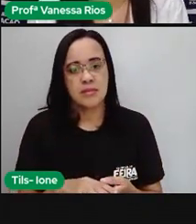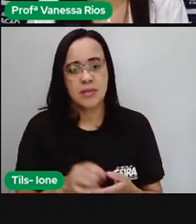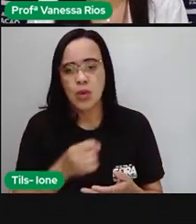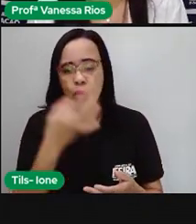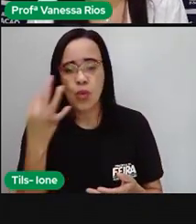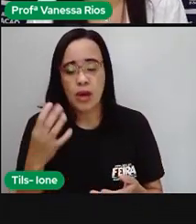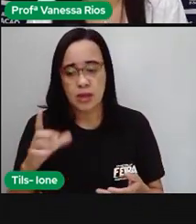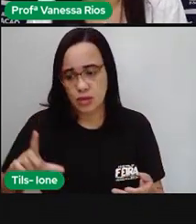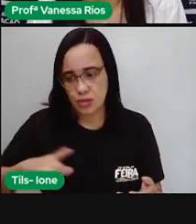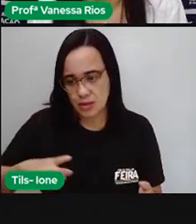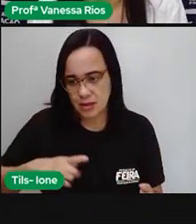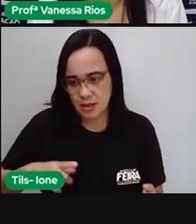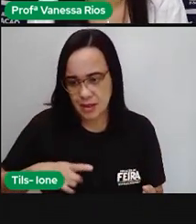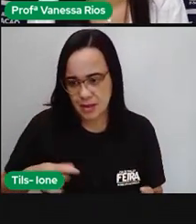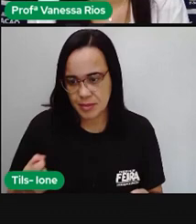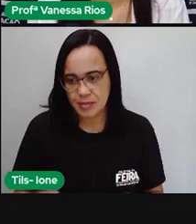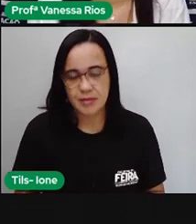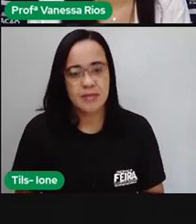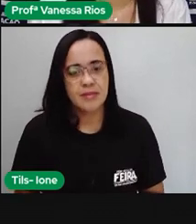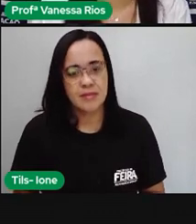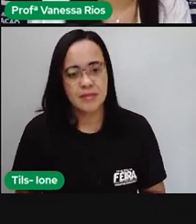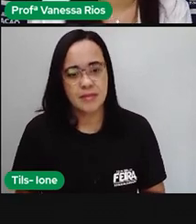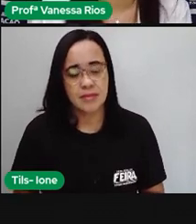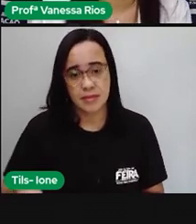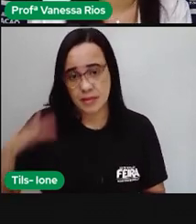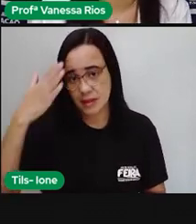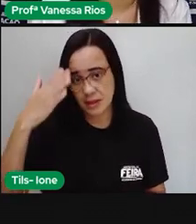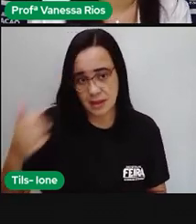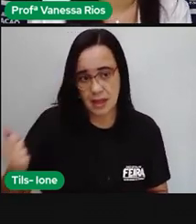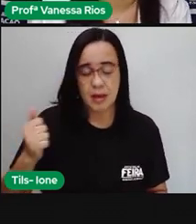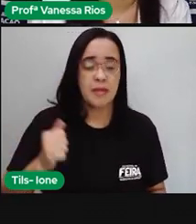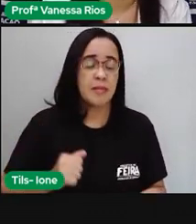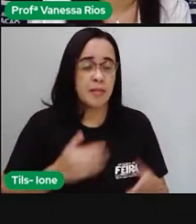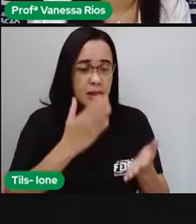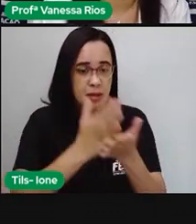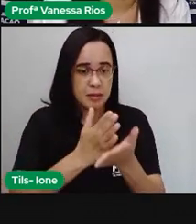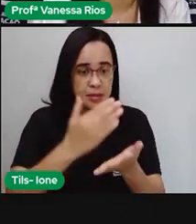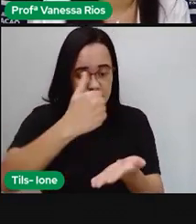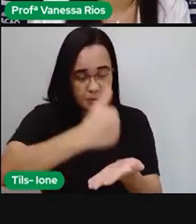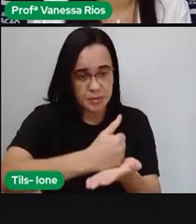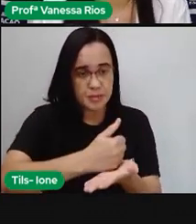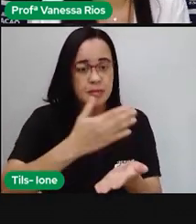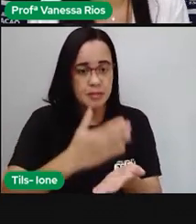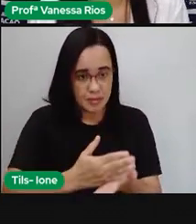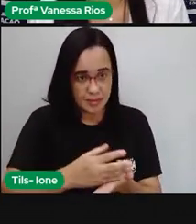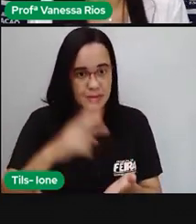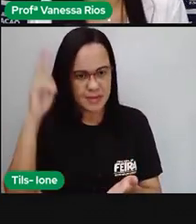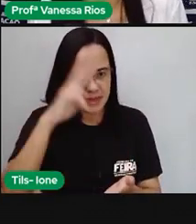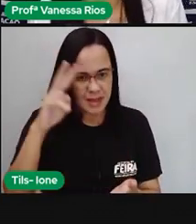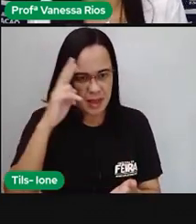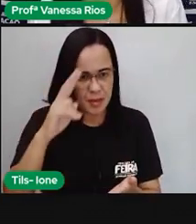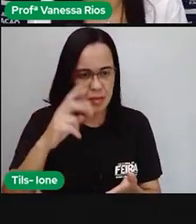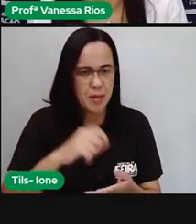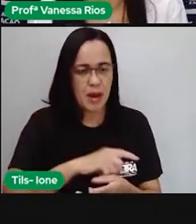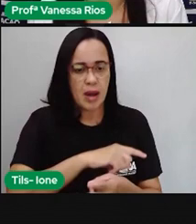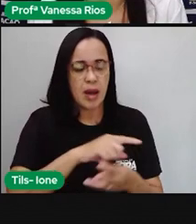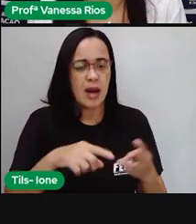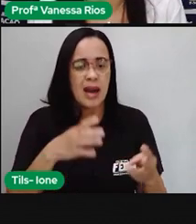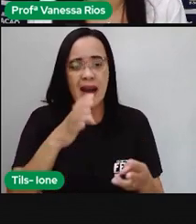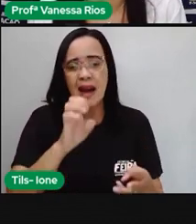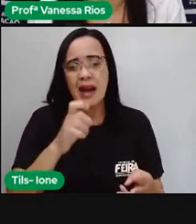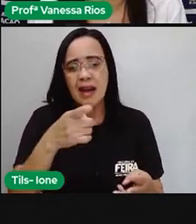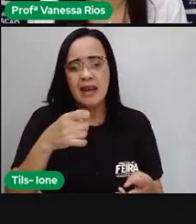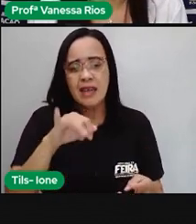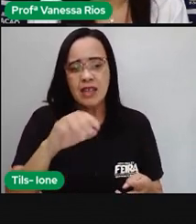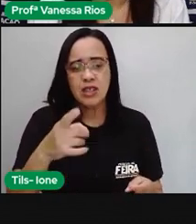Então, a gente precisa fazer as divisões, saber se a figura é simétrica ou assimétrica e também saber quantos eixos de simetria